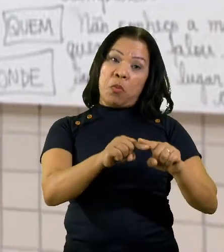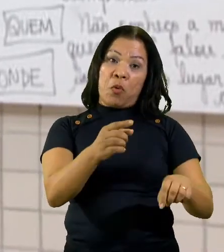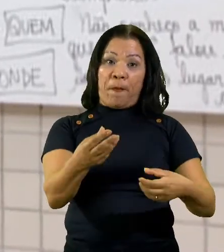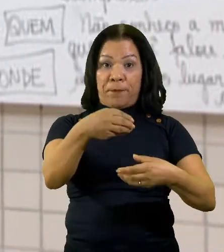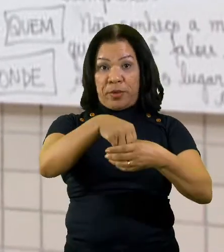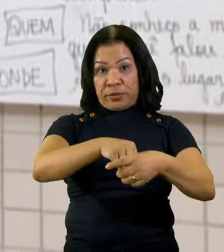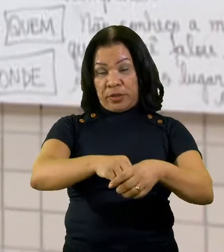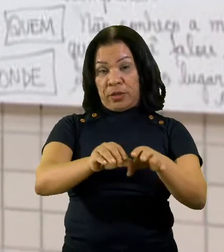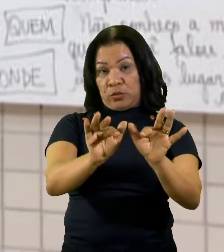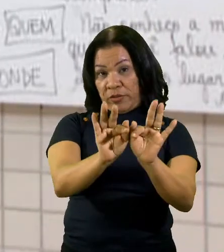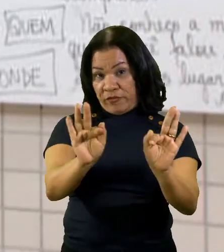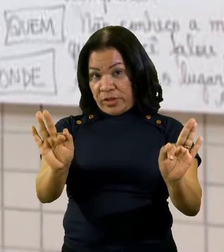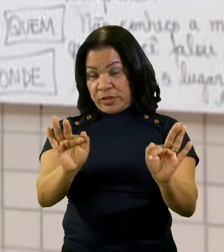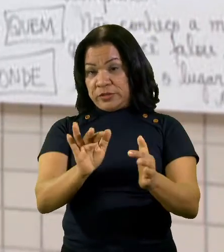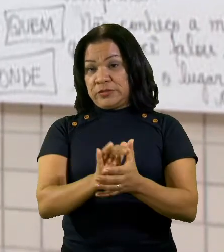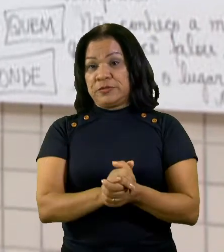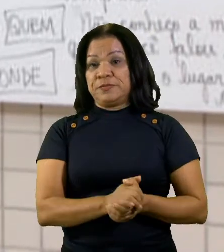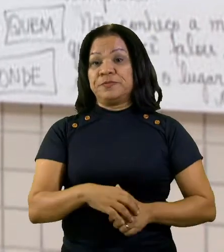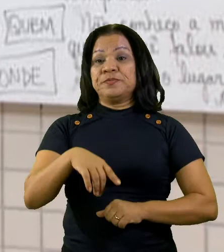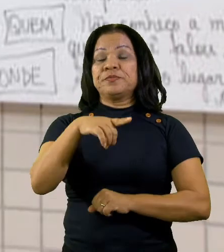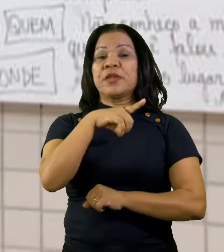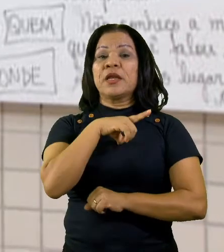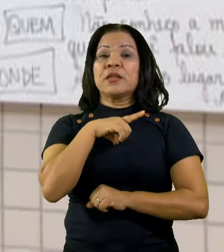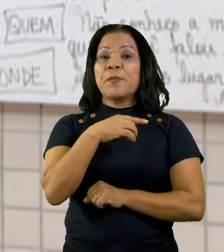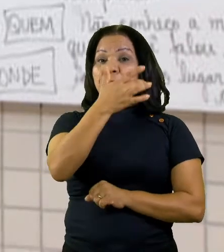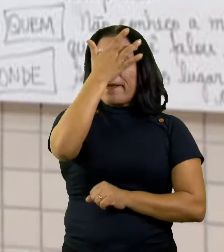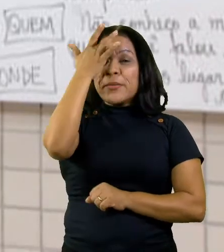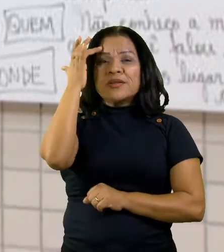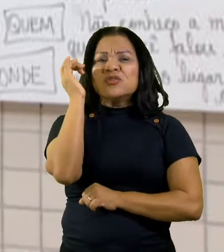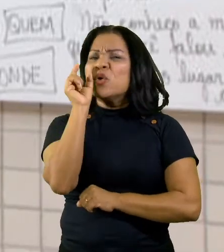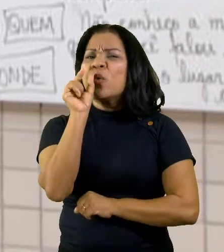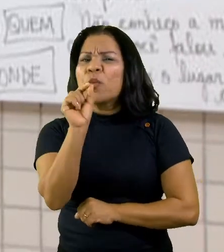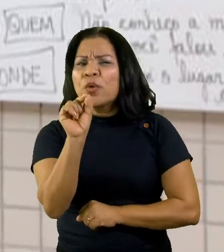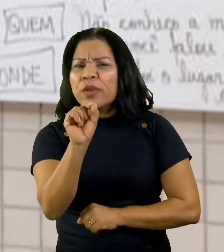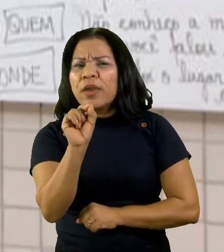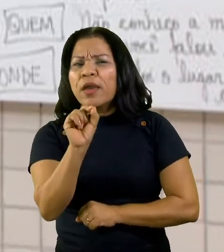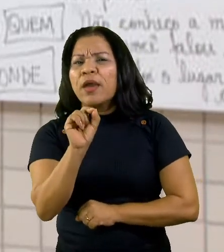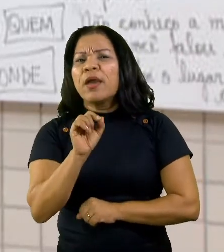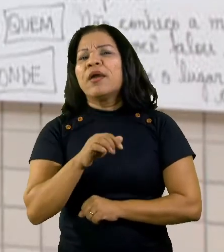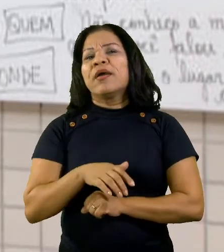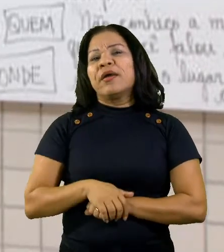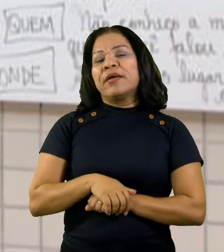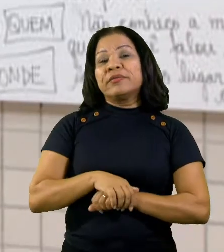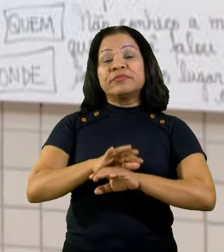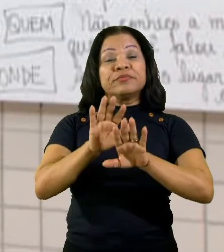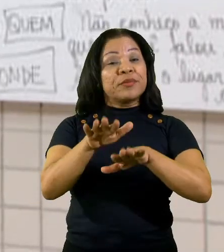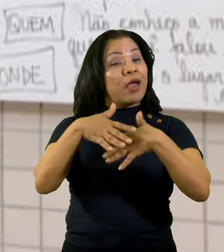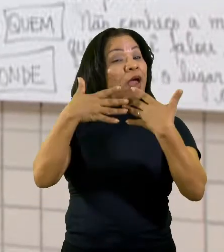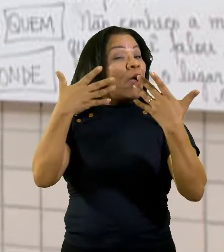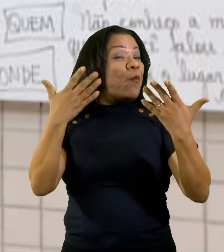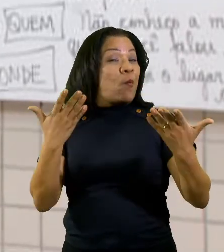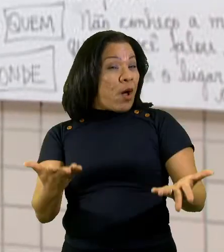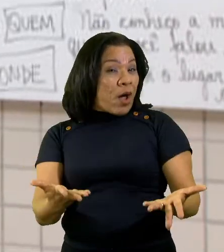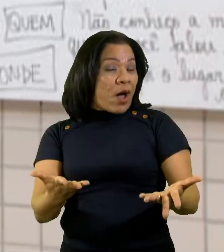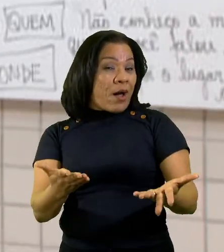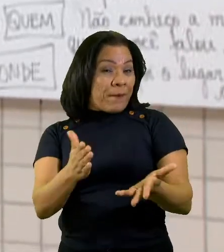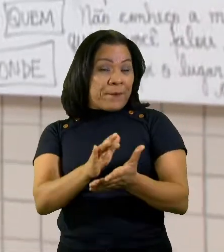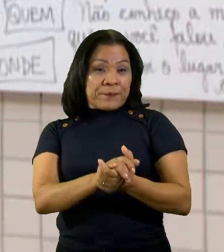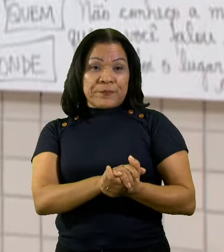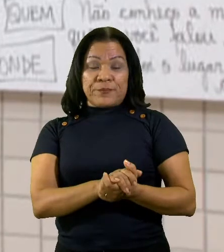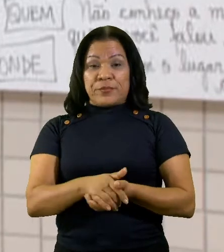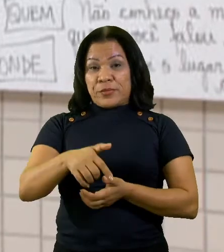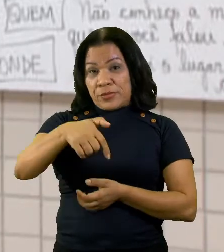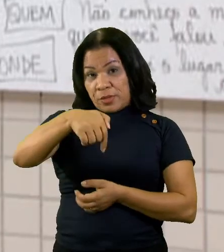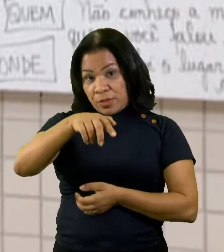Nós temos também, o quem, novamente, o qual, quais e suas variações e o que, que se